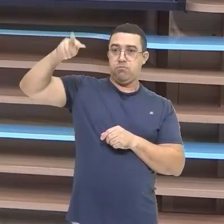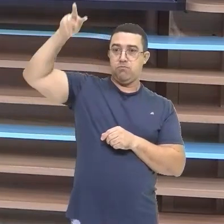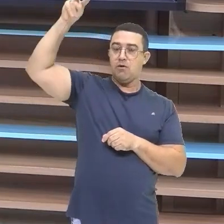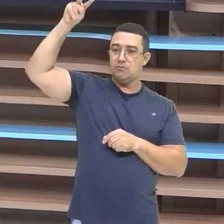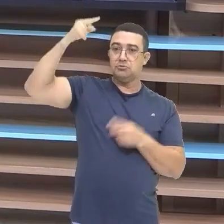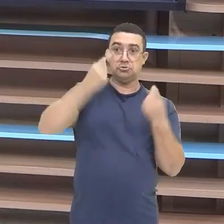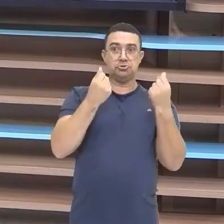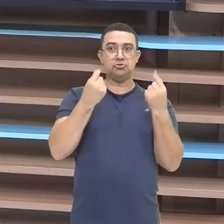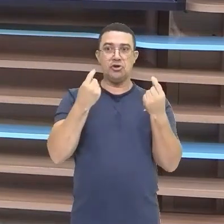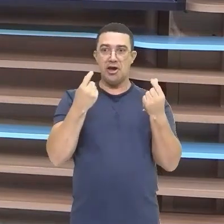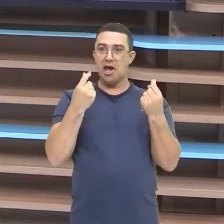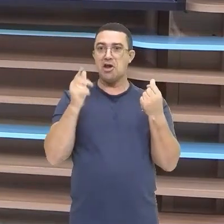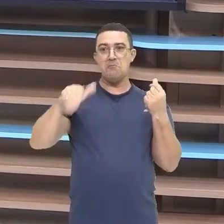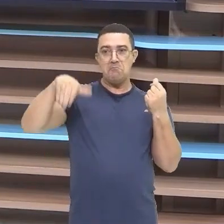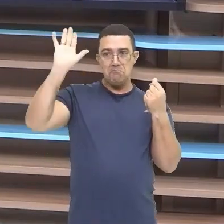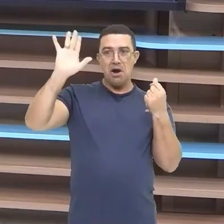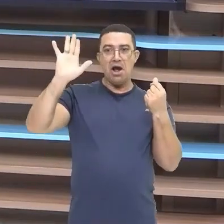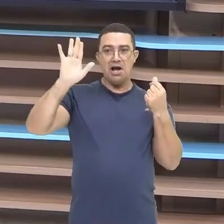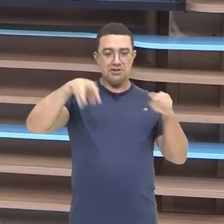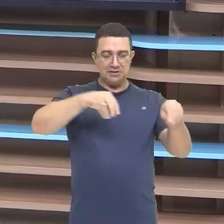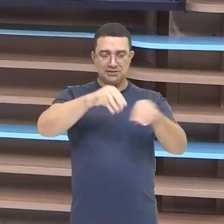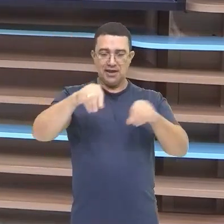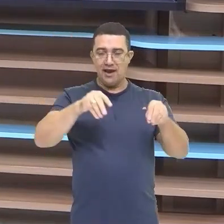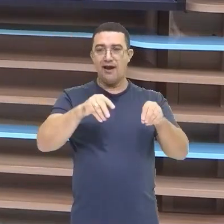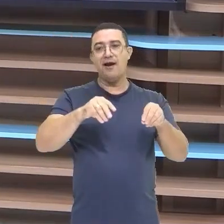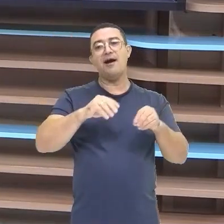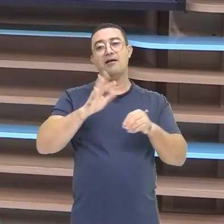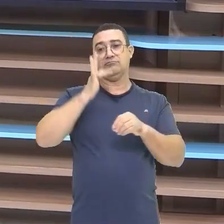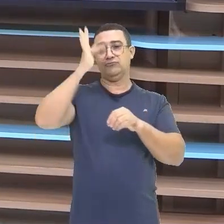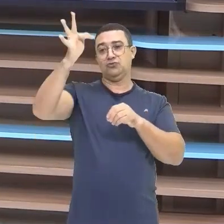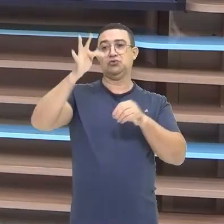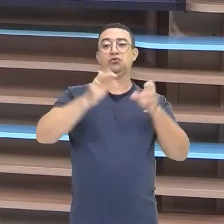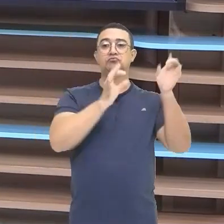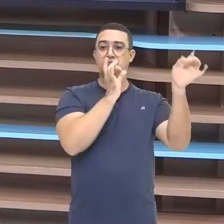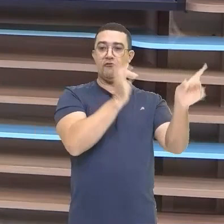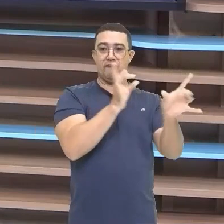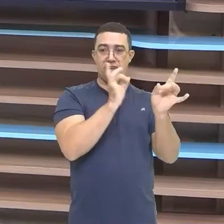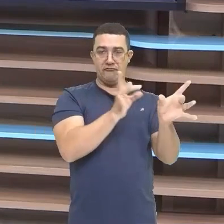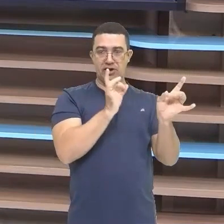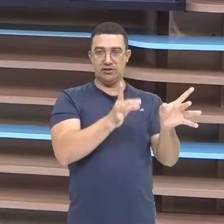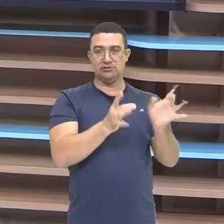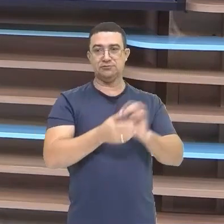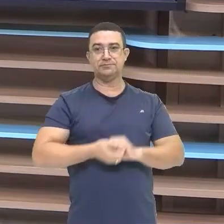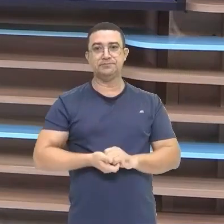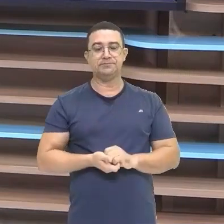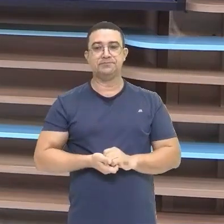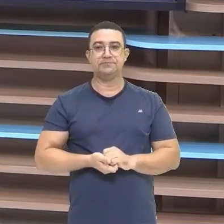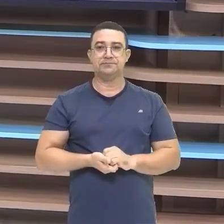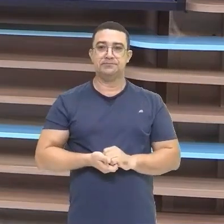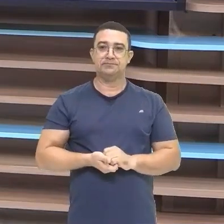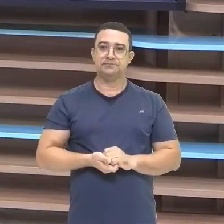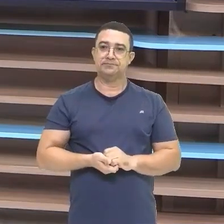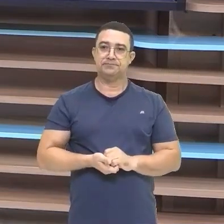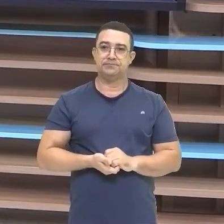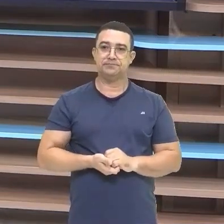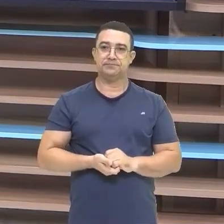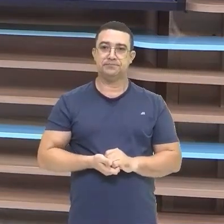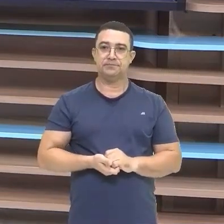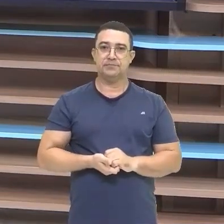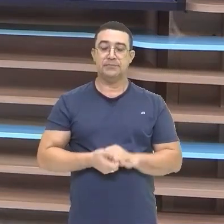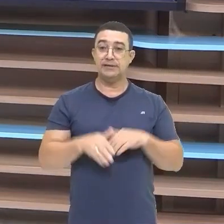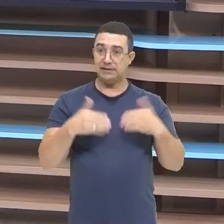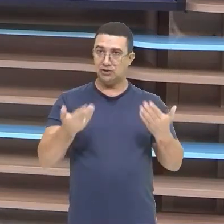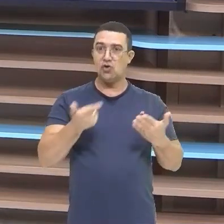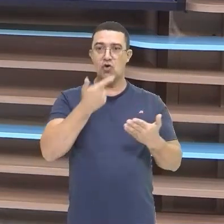A aumentar O valor Ali Do metro quadrado Quilômetro quadrado Ali desses latifúndios E dessa